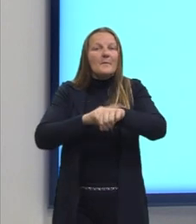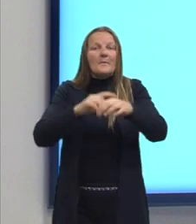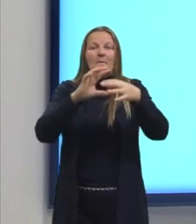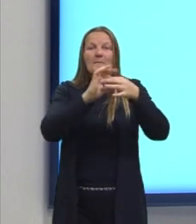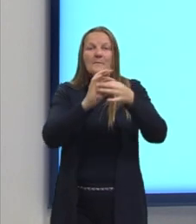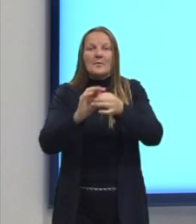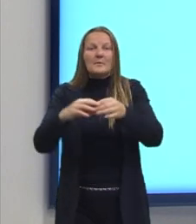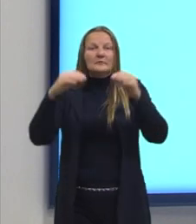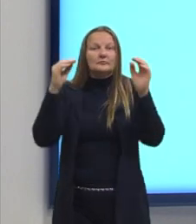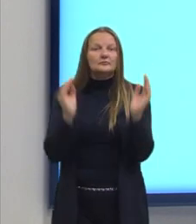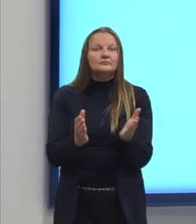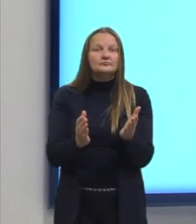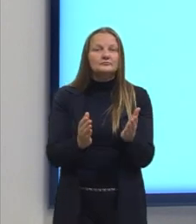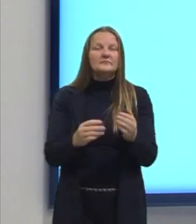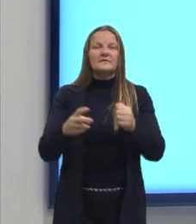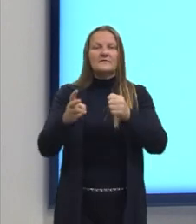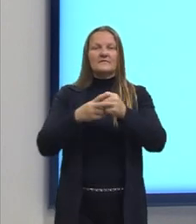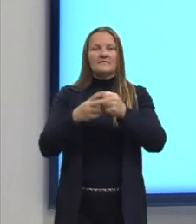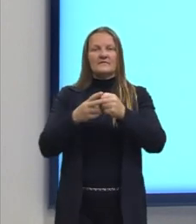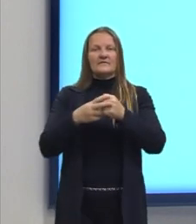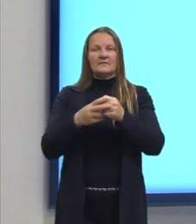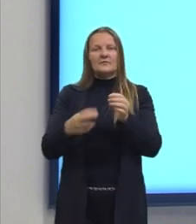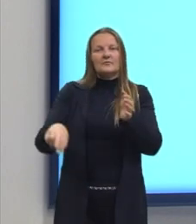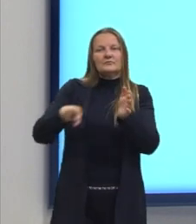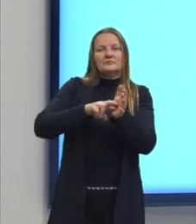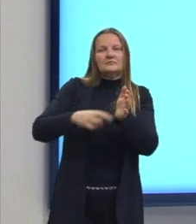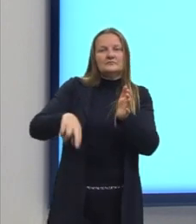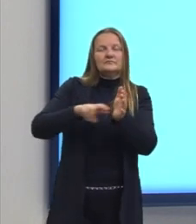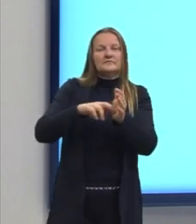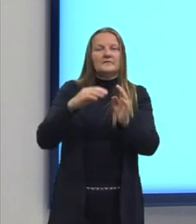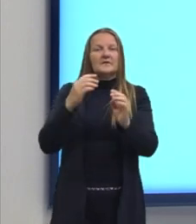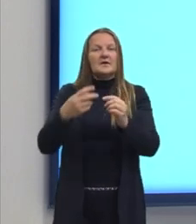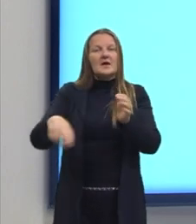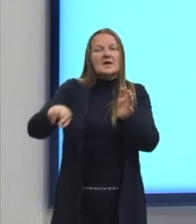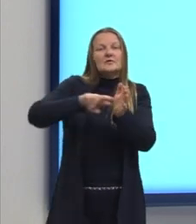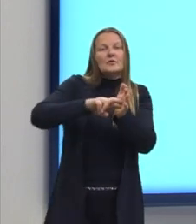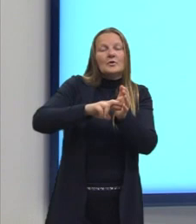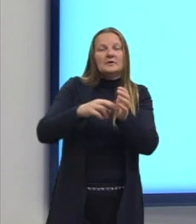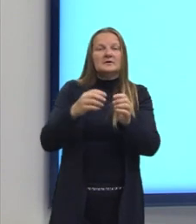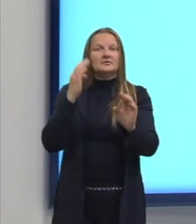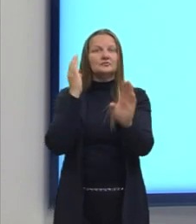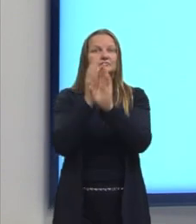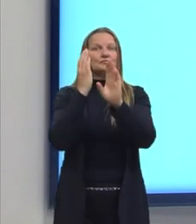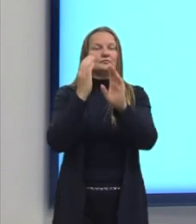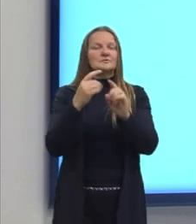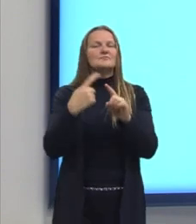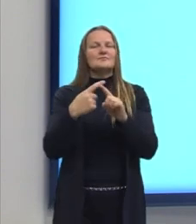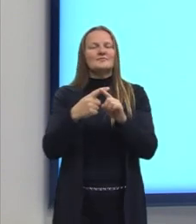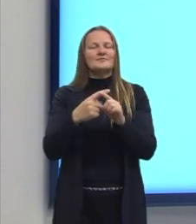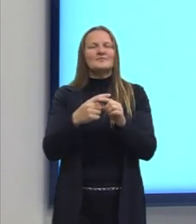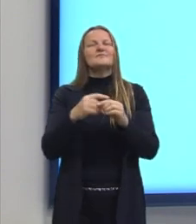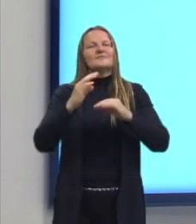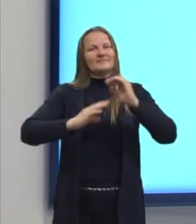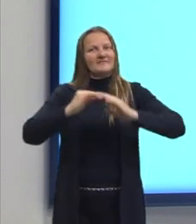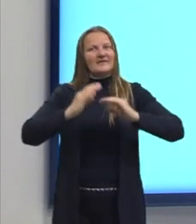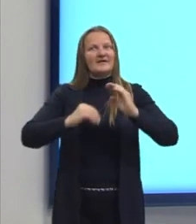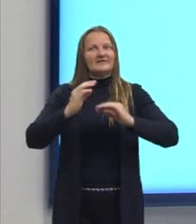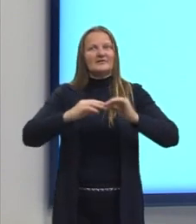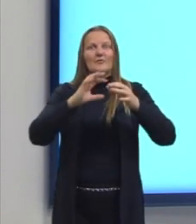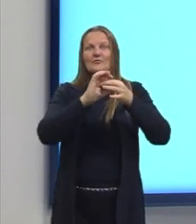E o uso dos verbos retorna e descobre faz com que a ação ali se torne